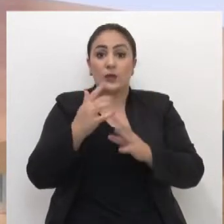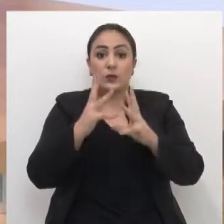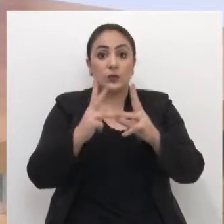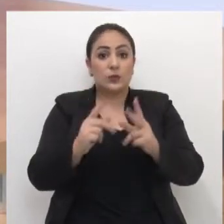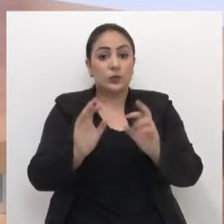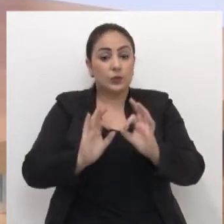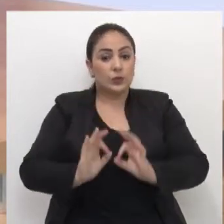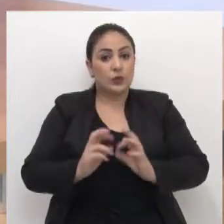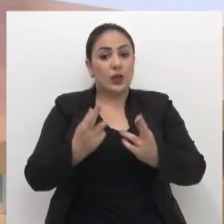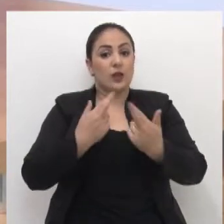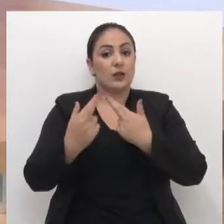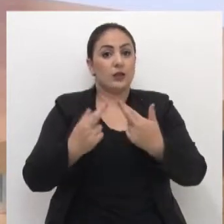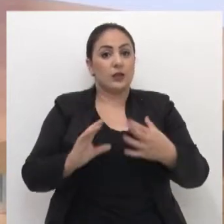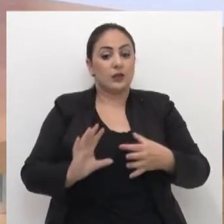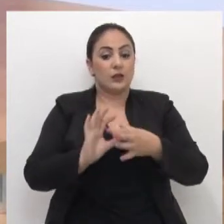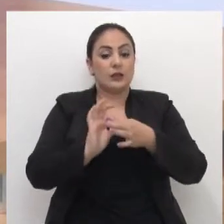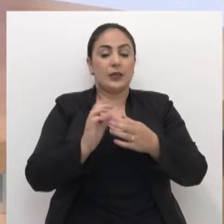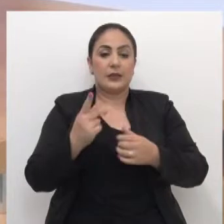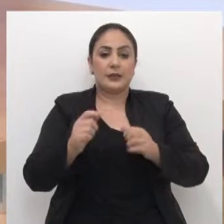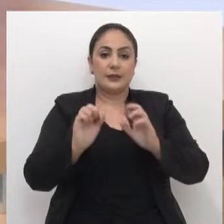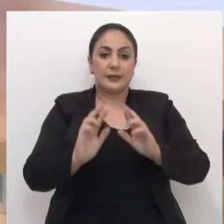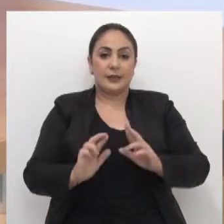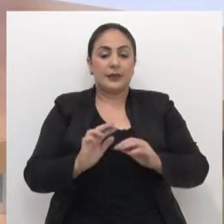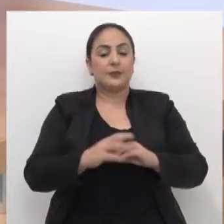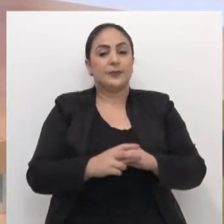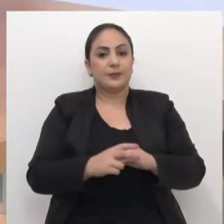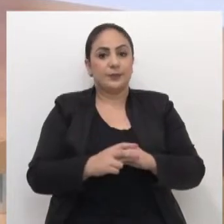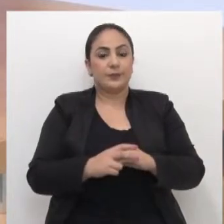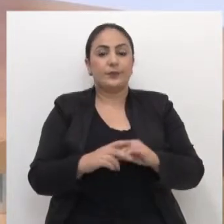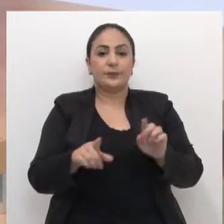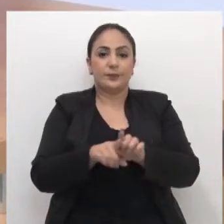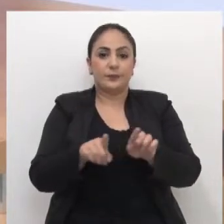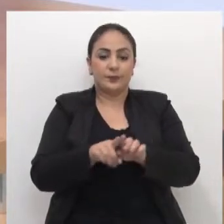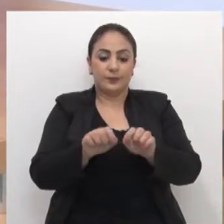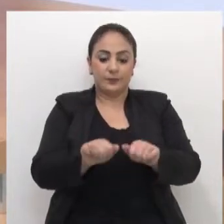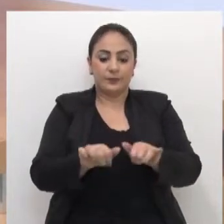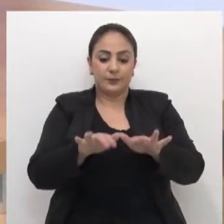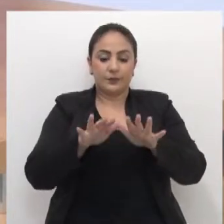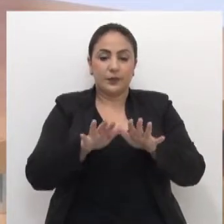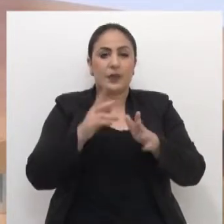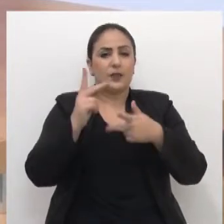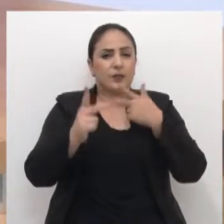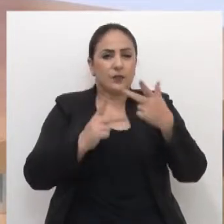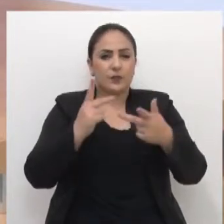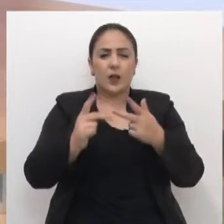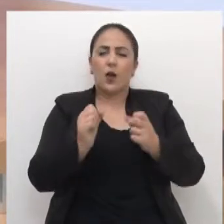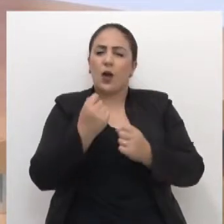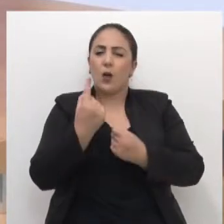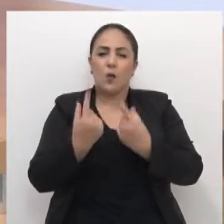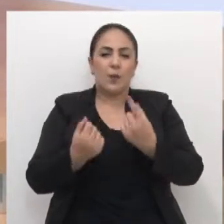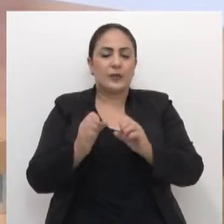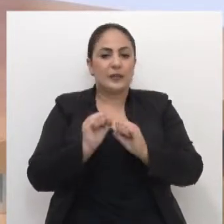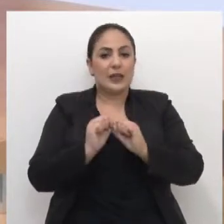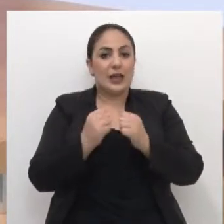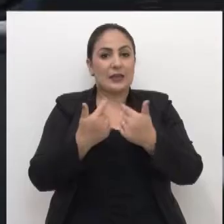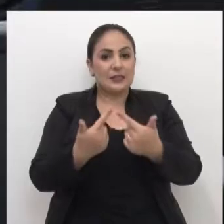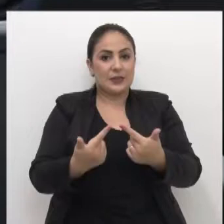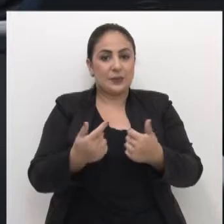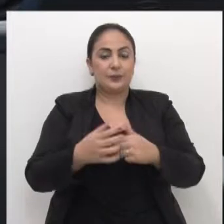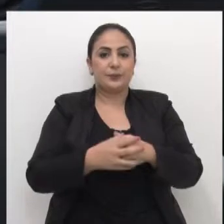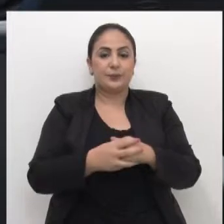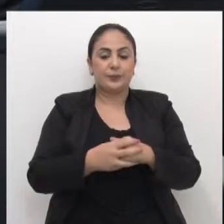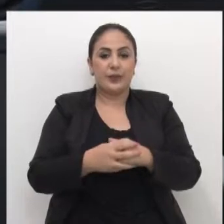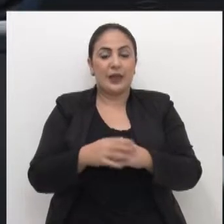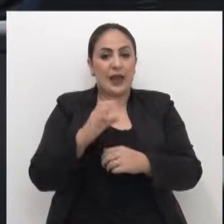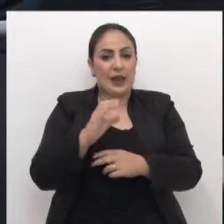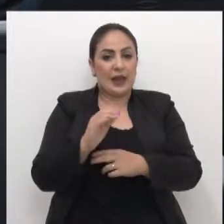projetos são relacionados a esta área. E em seu grande expediente ele destacou algumas ações. A